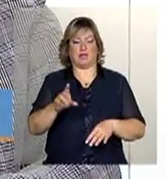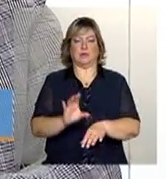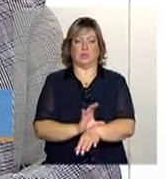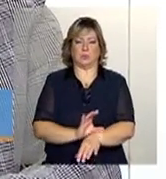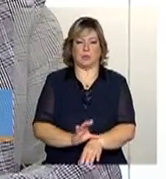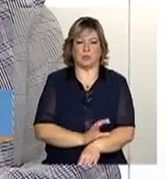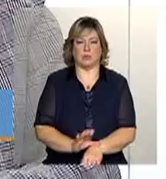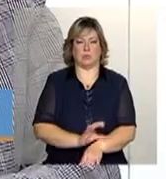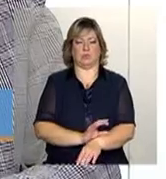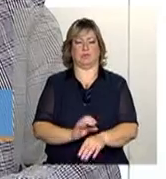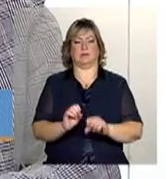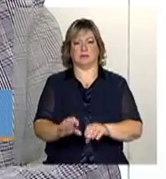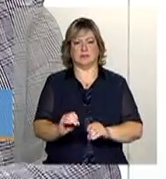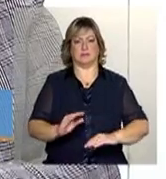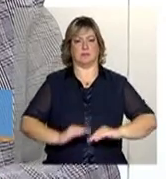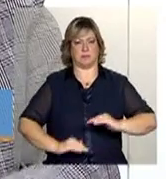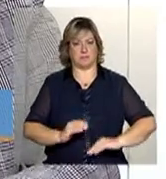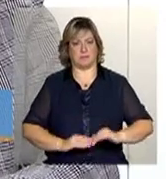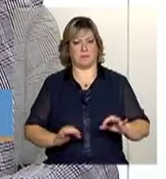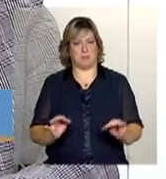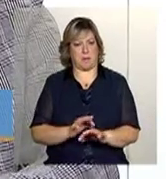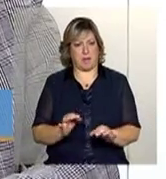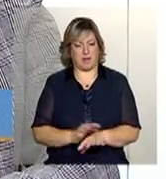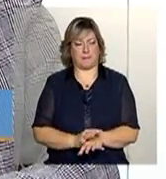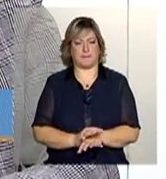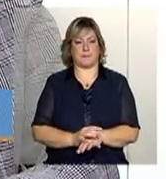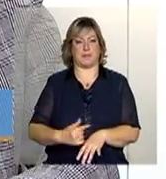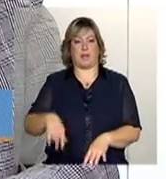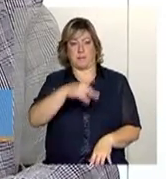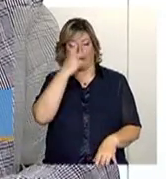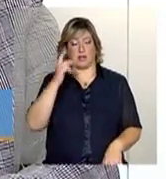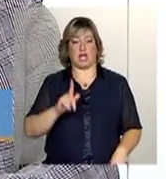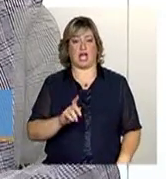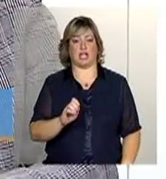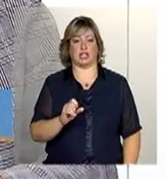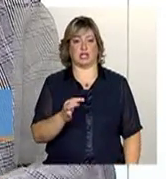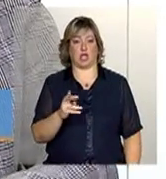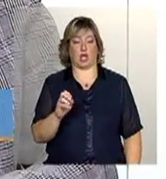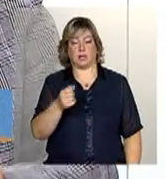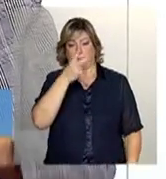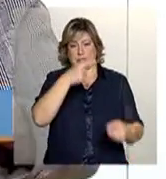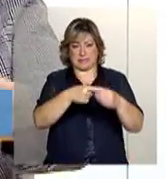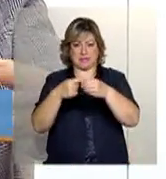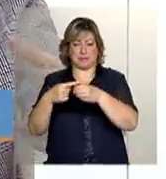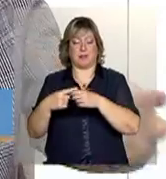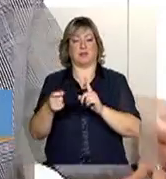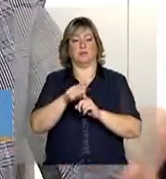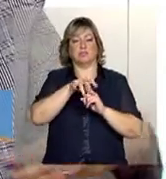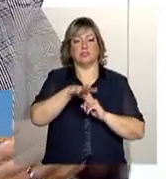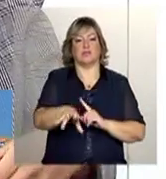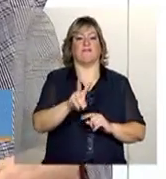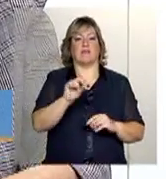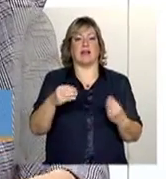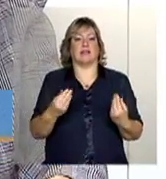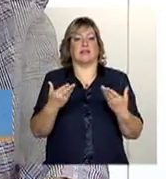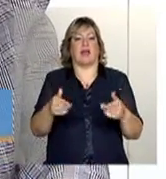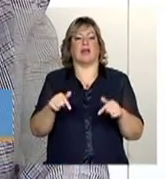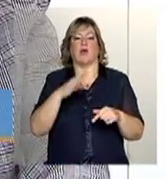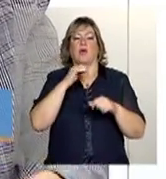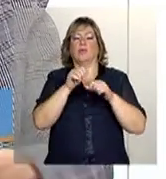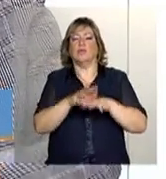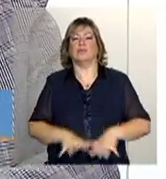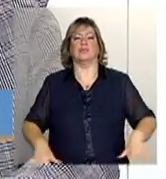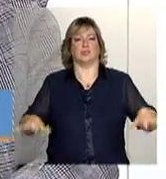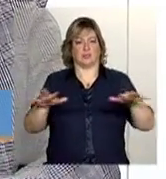com os gestores, com os coordenadores estaduais, os gestores municipais e esses multiplicadores, que vão multiplicar esse conhecimento em todos os